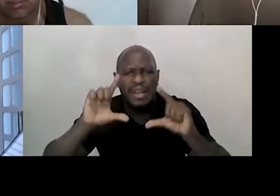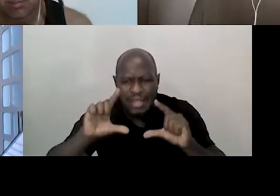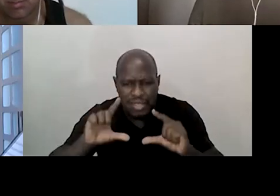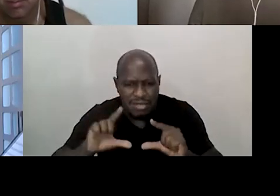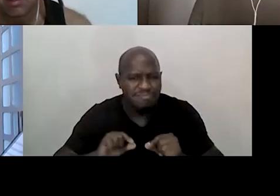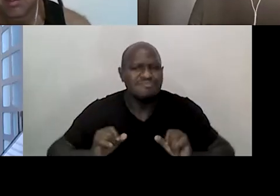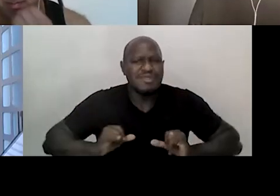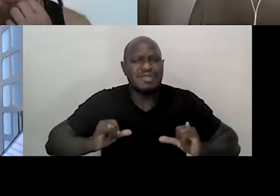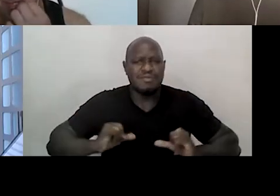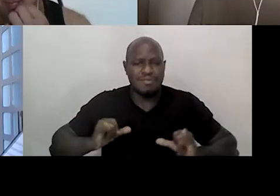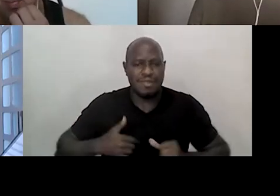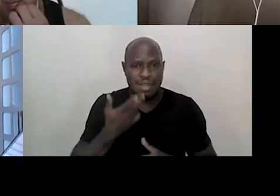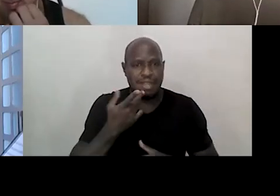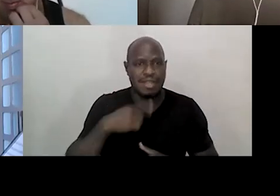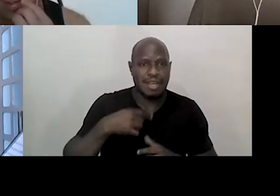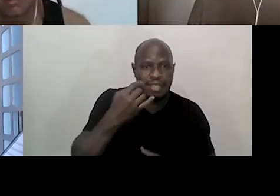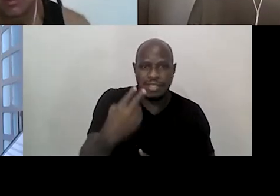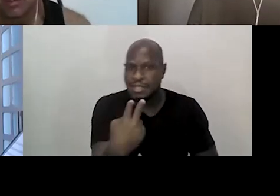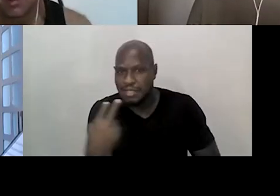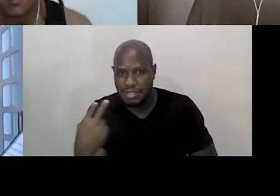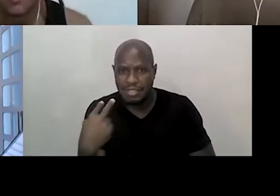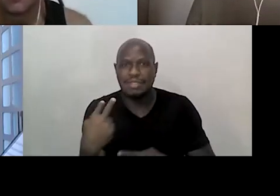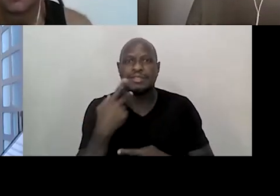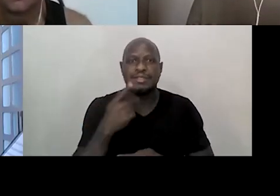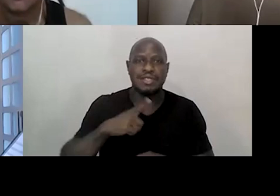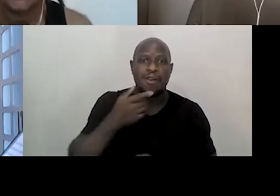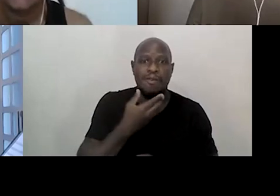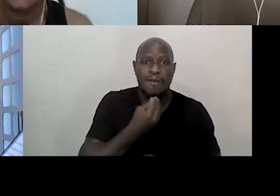porque tem o Arilton, mas a gente pode voltar nesse assunto.